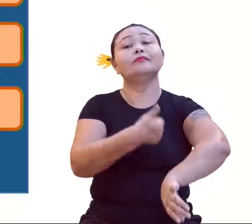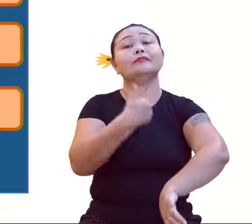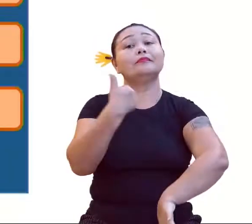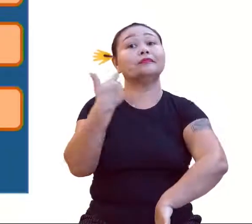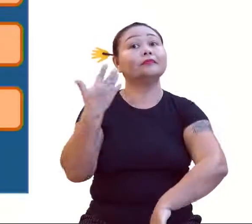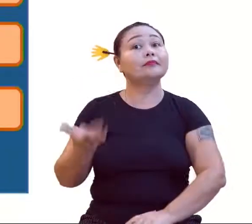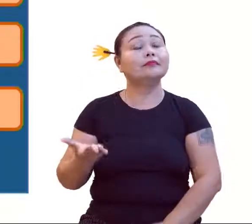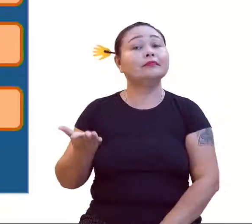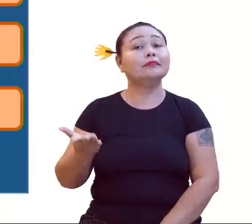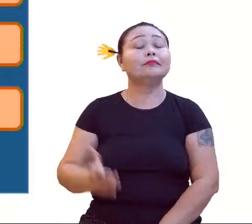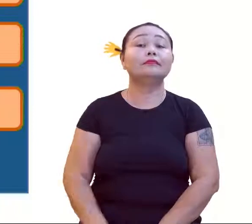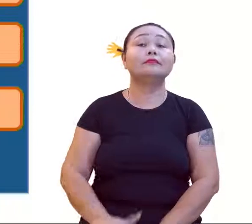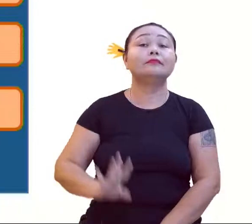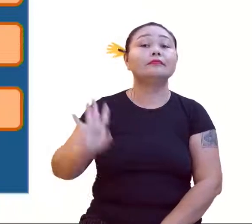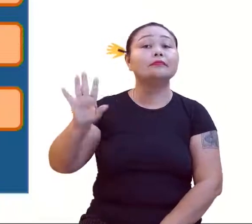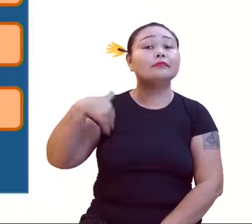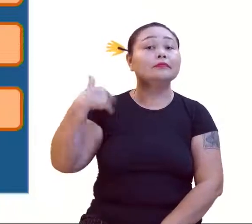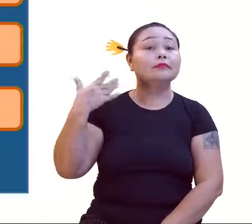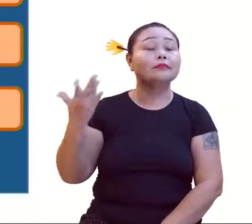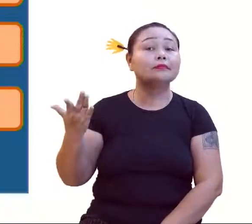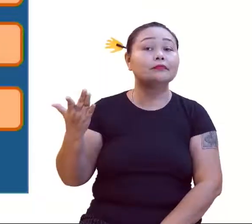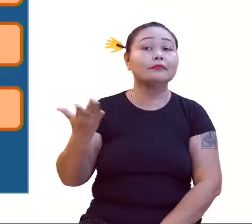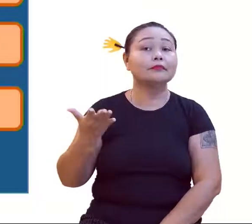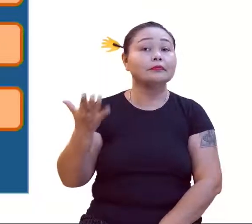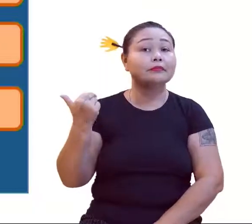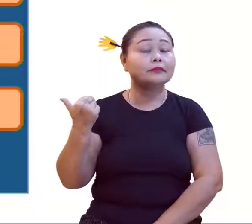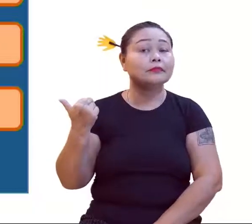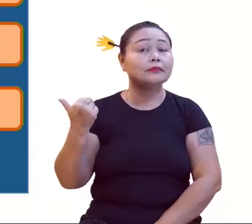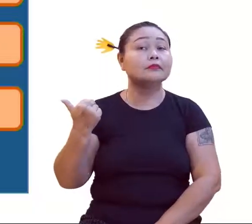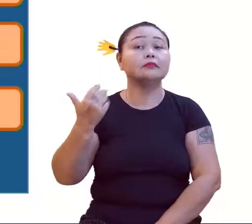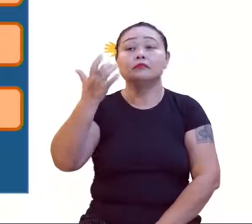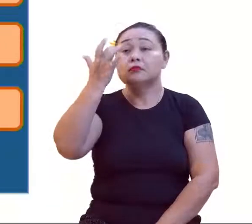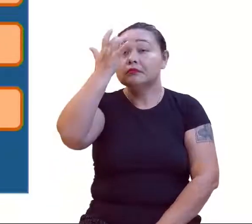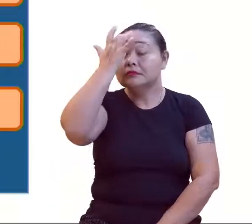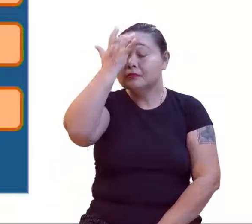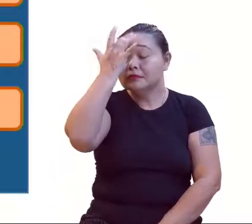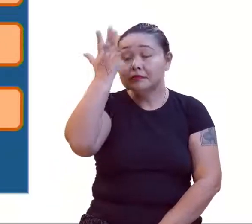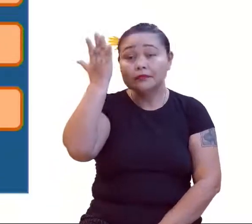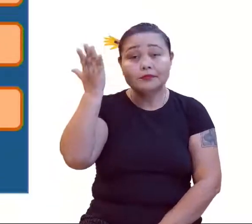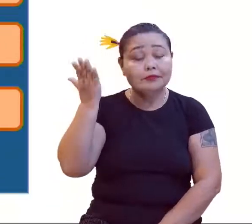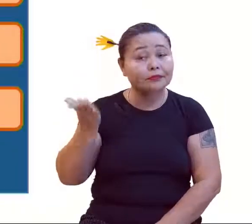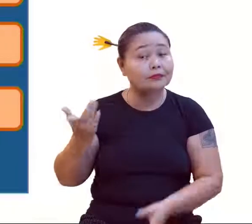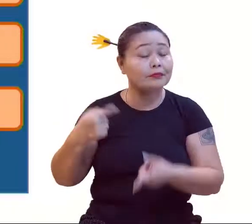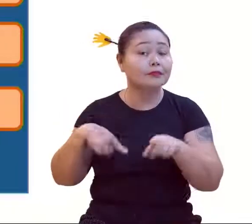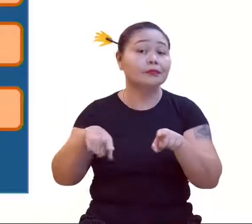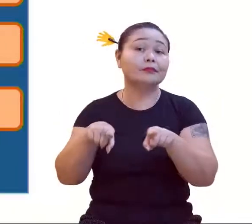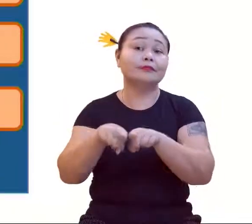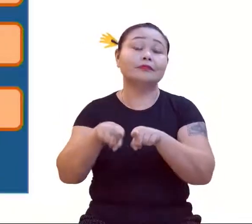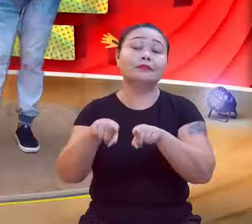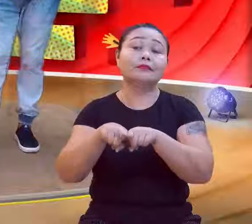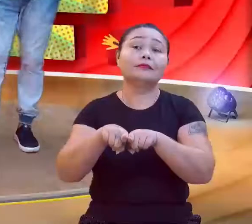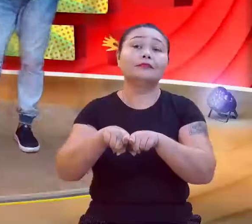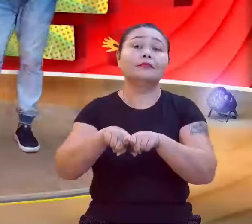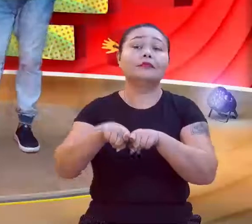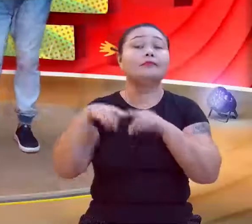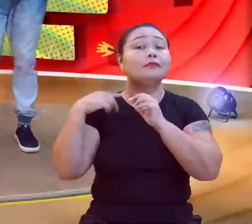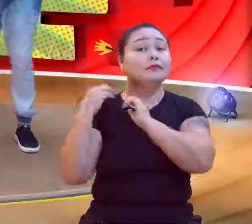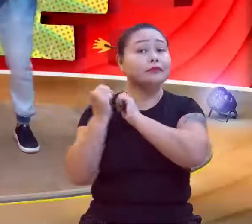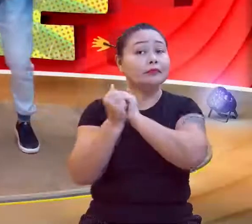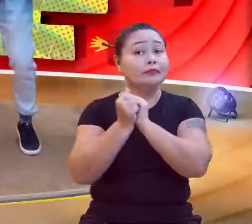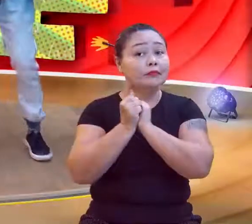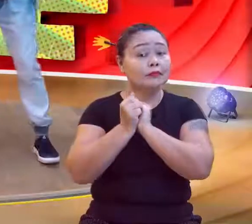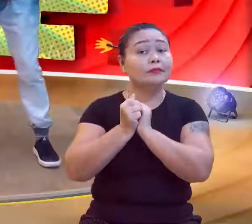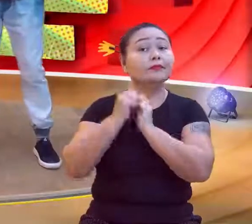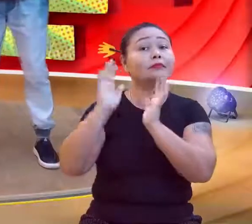Nessa pegada, com certeza. Vem aqui com a gente, porque está muito fácil essa também, né? Olha aqui. Junto com a gente, com